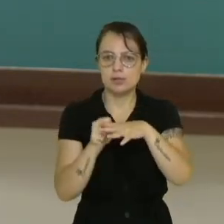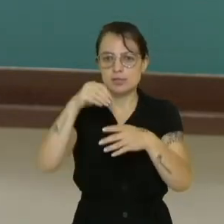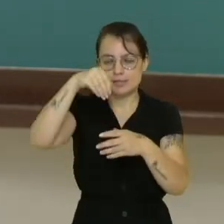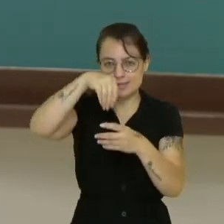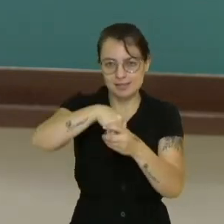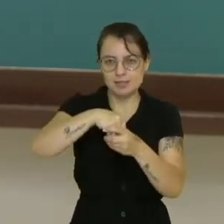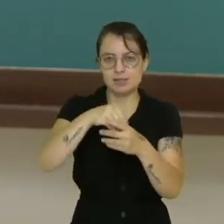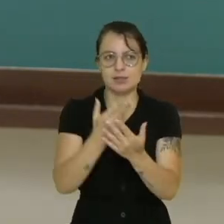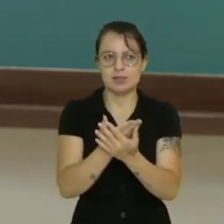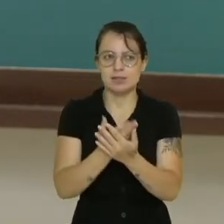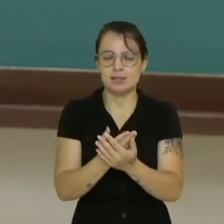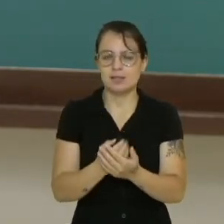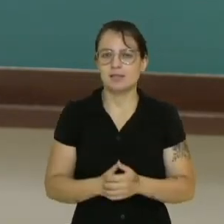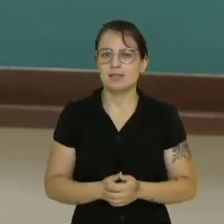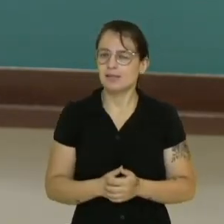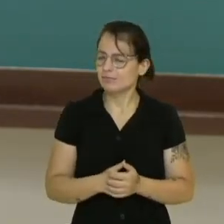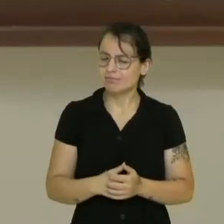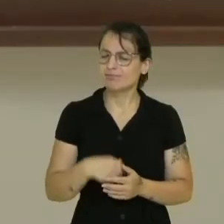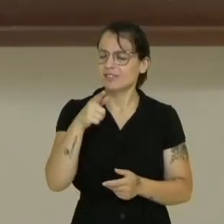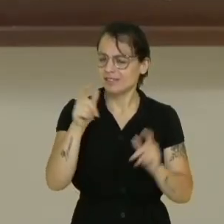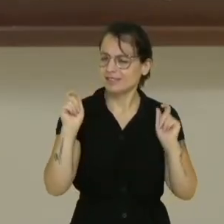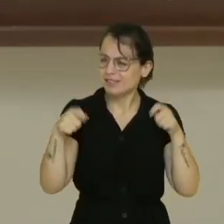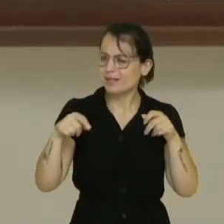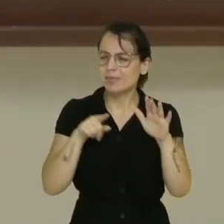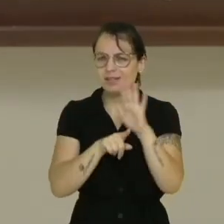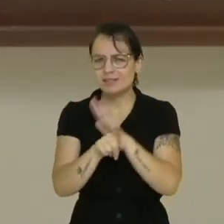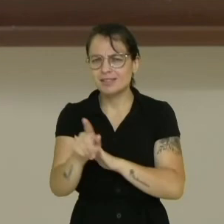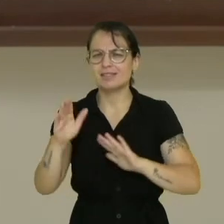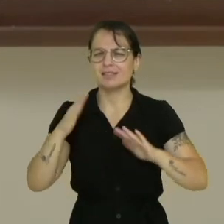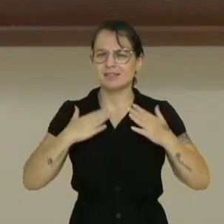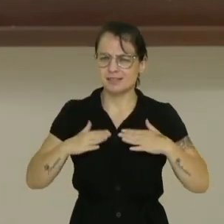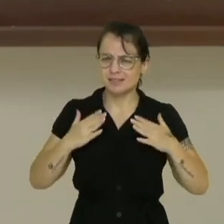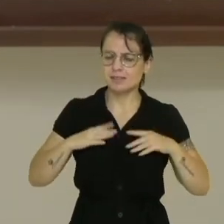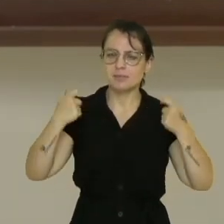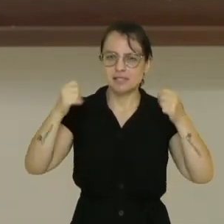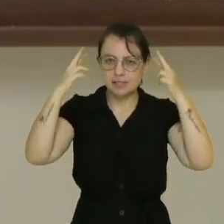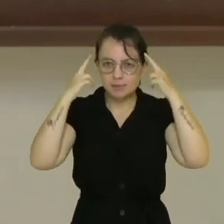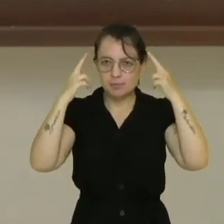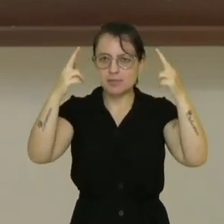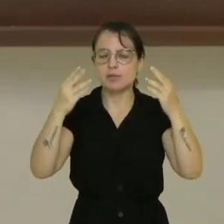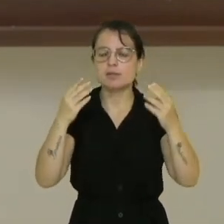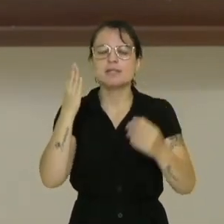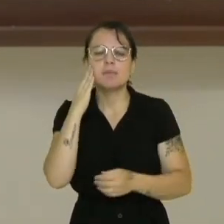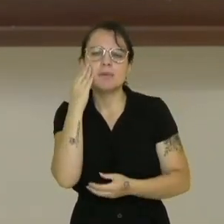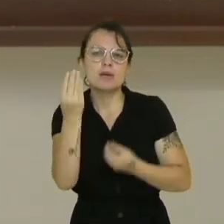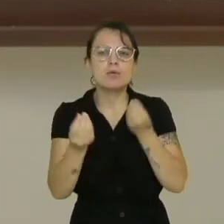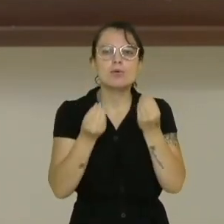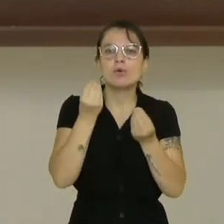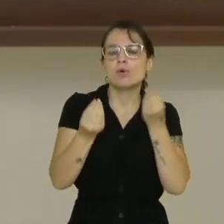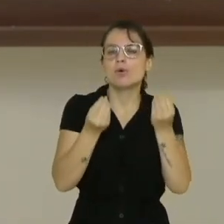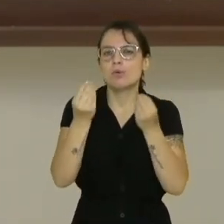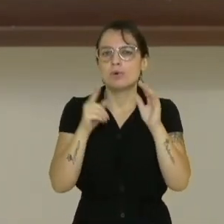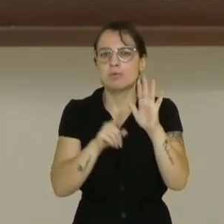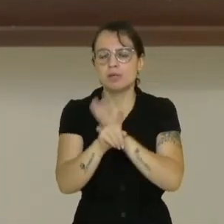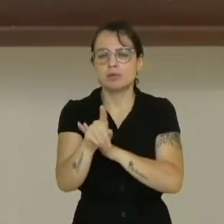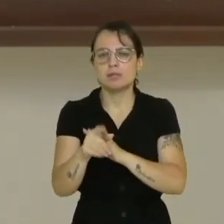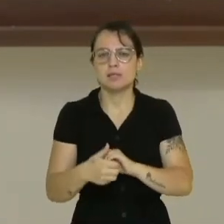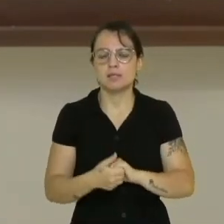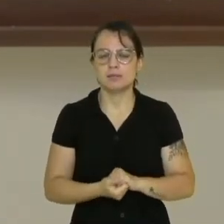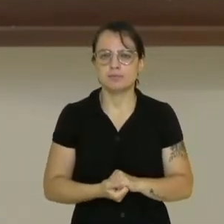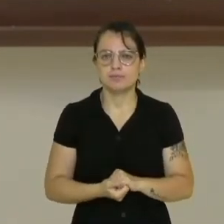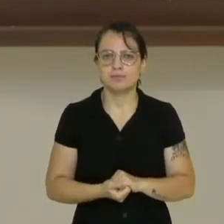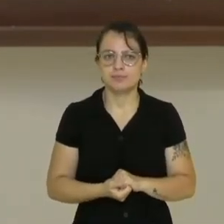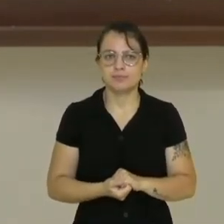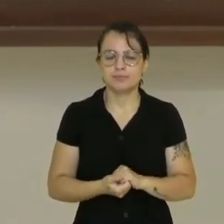do sétimo ano, não custa nada perguntar, claro, com cordialidade, com respeito, saber como perguntar, saber como se informar.